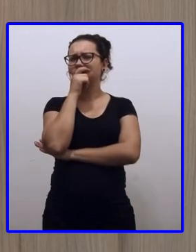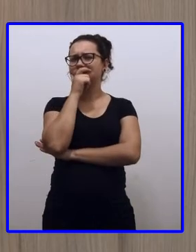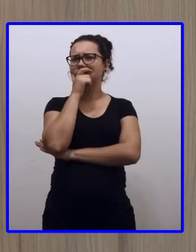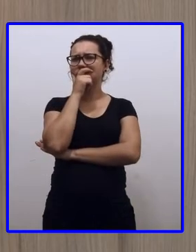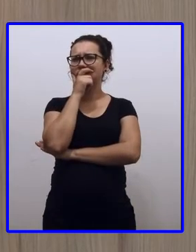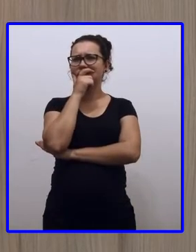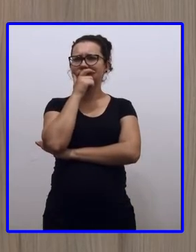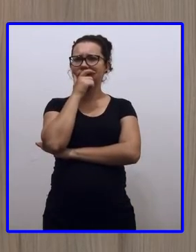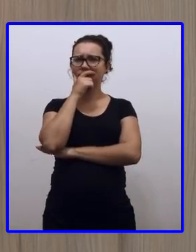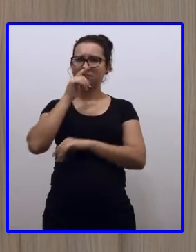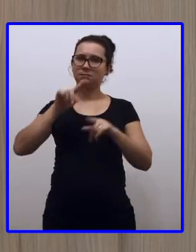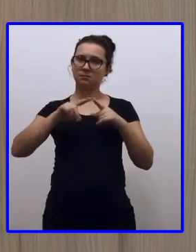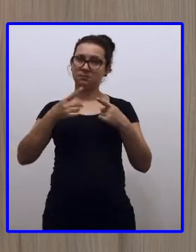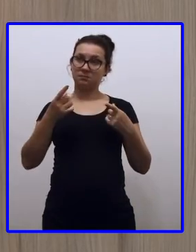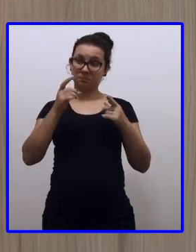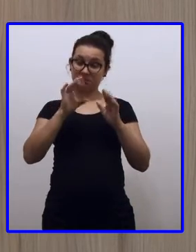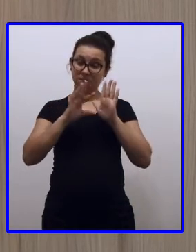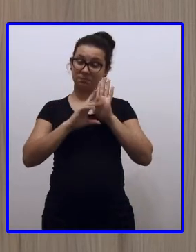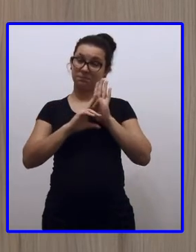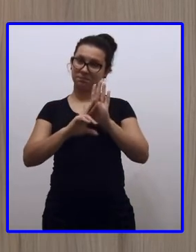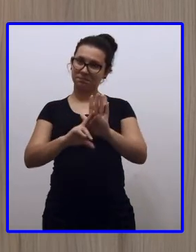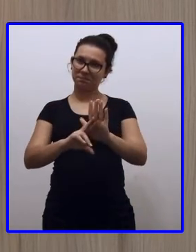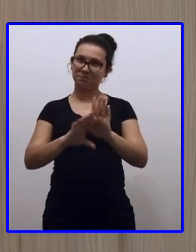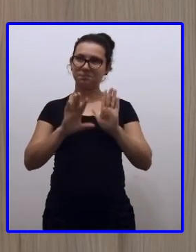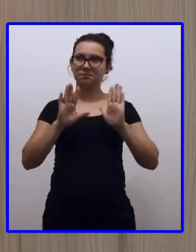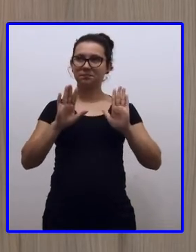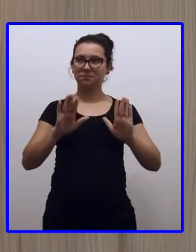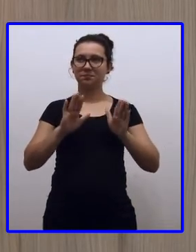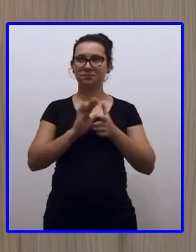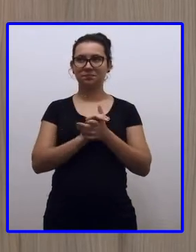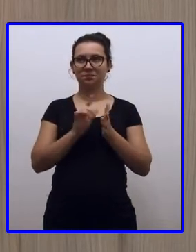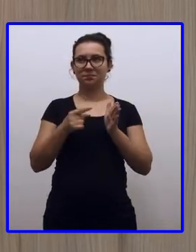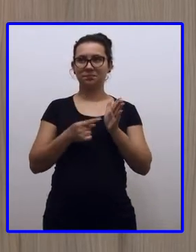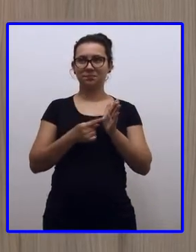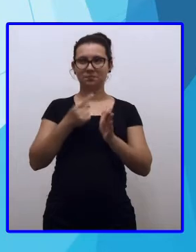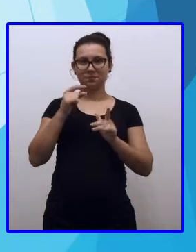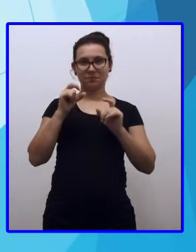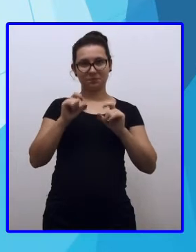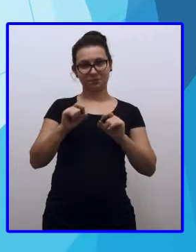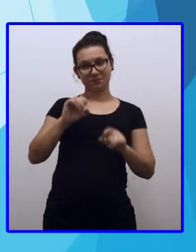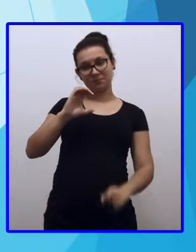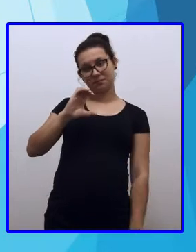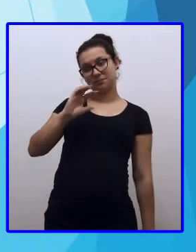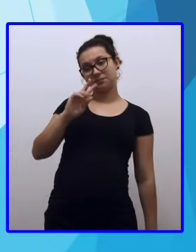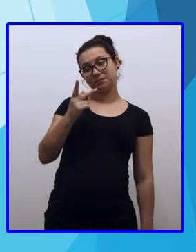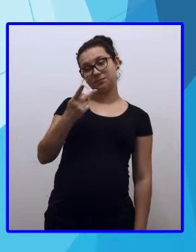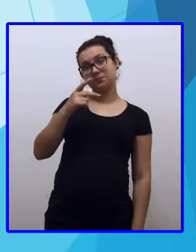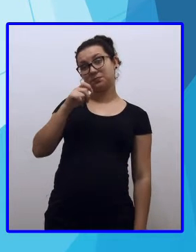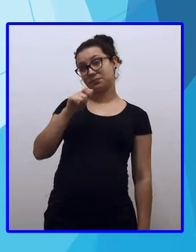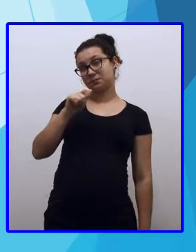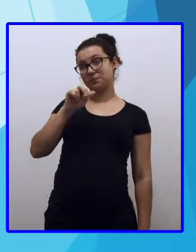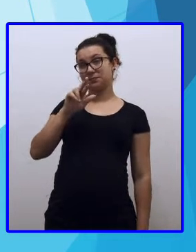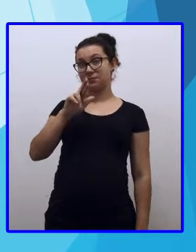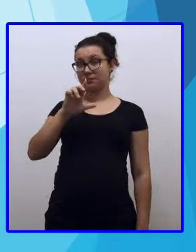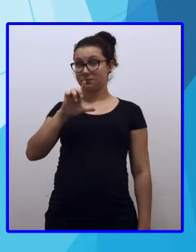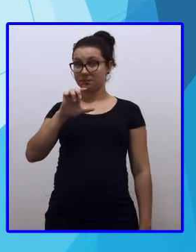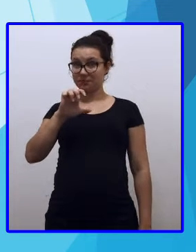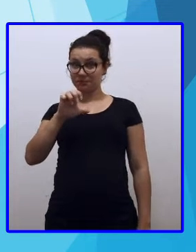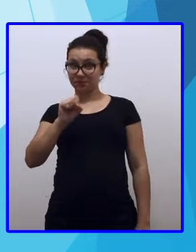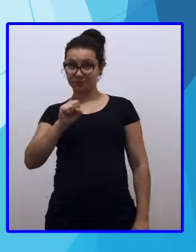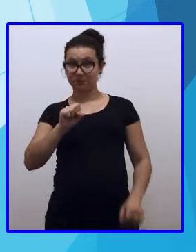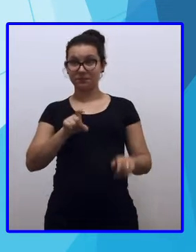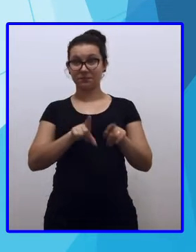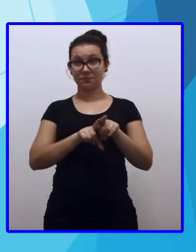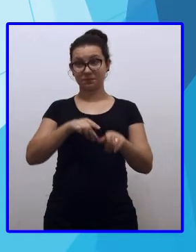representados aqui, tá bom? Eu vou apresentar para vocês o Charles e o Marcelo. O